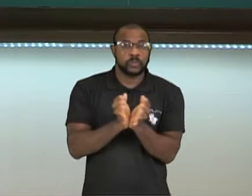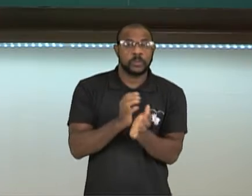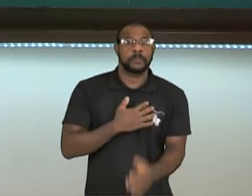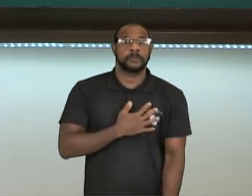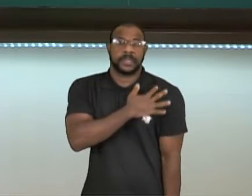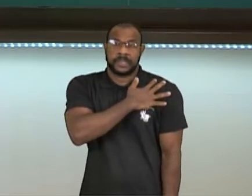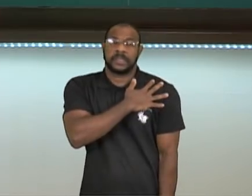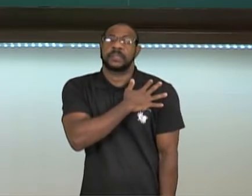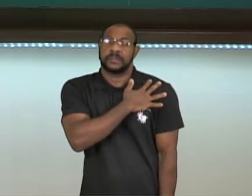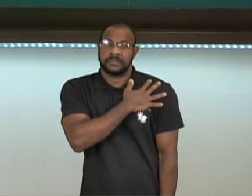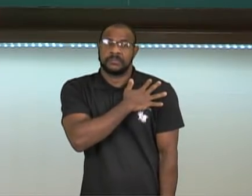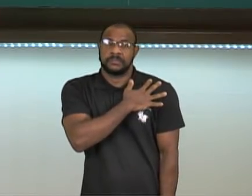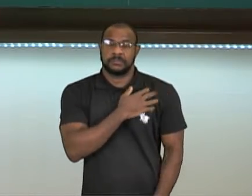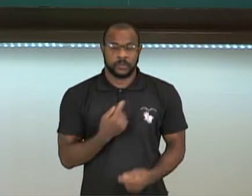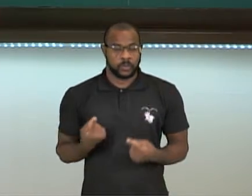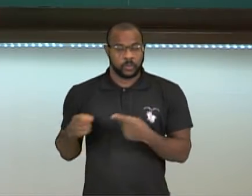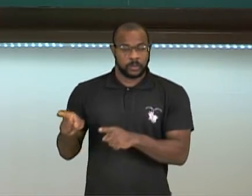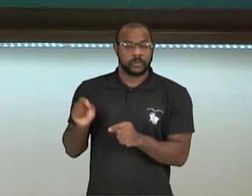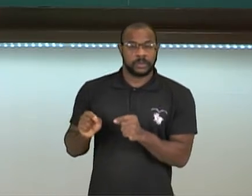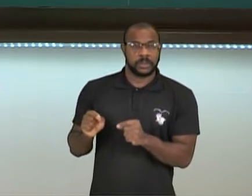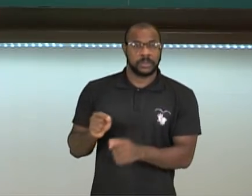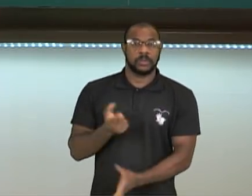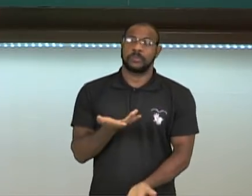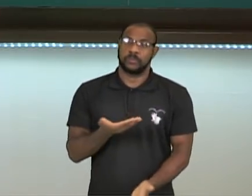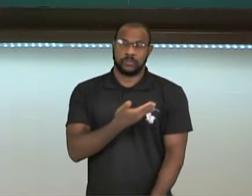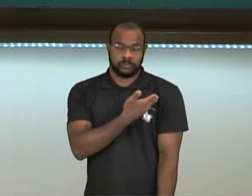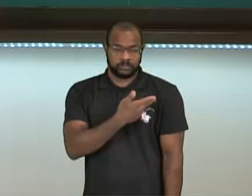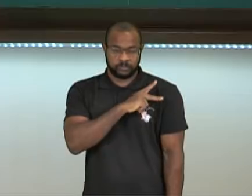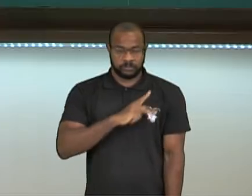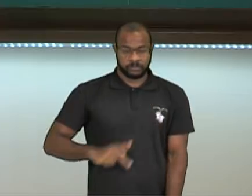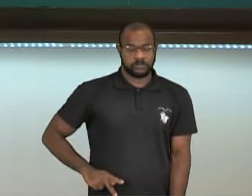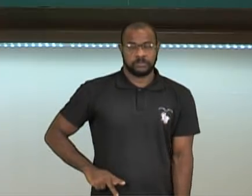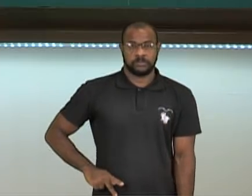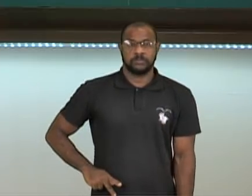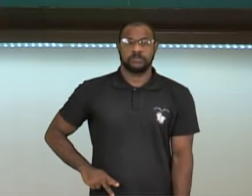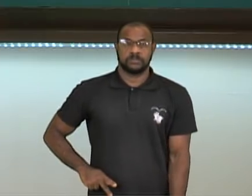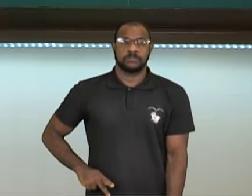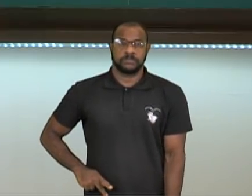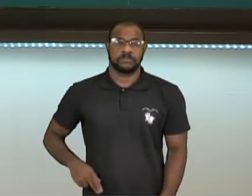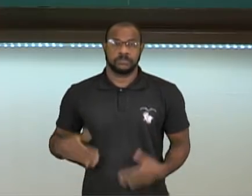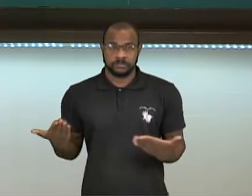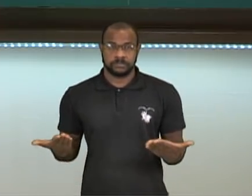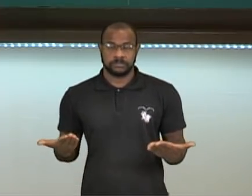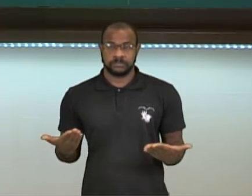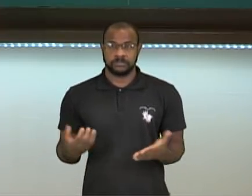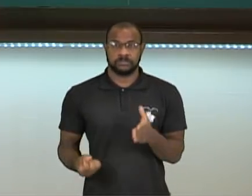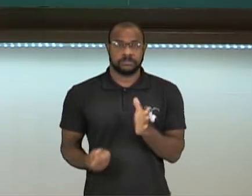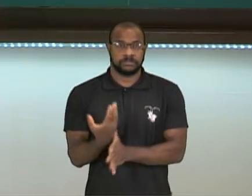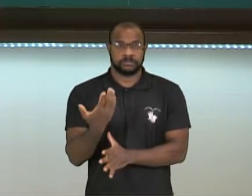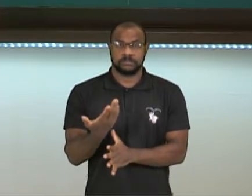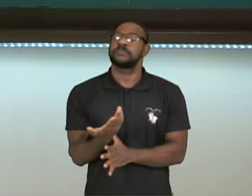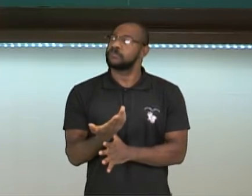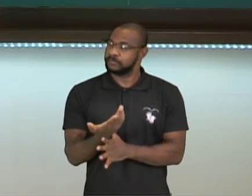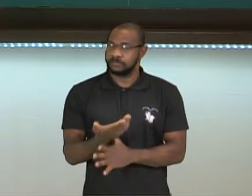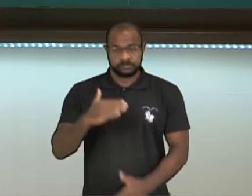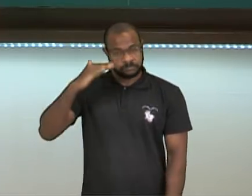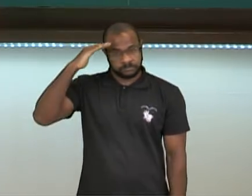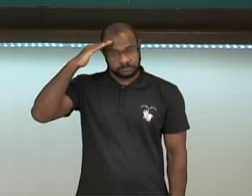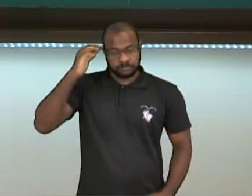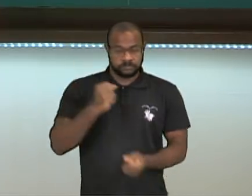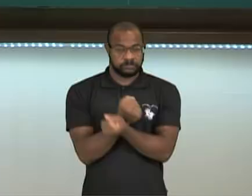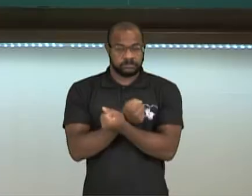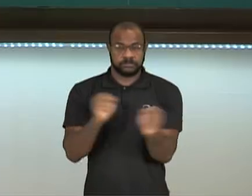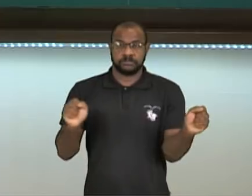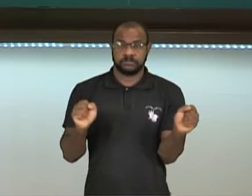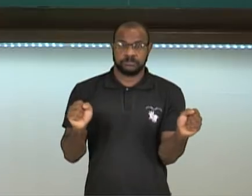eles agem contra o governo. Da FARC surgiu a ELN, Exército de Libertação Nacional, e